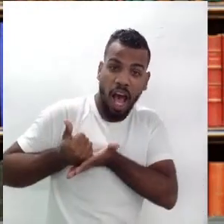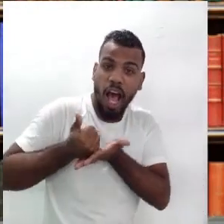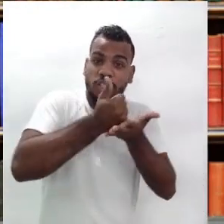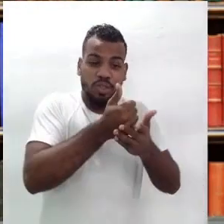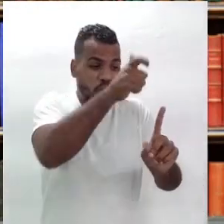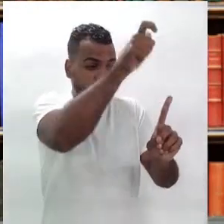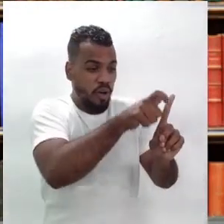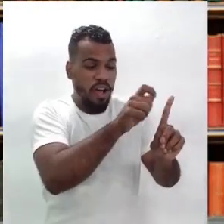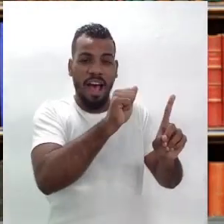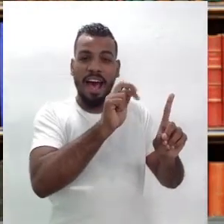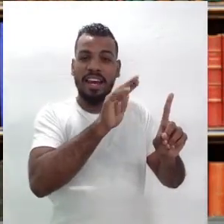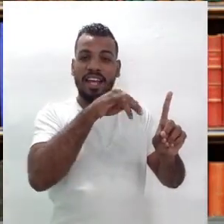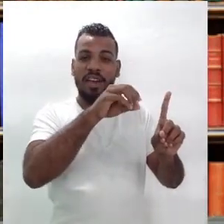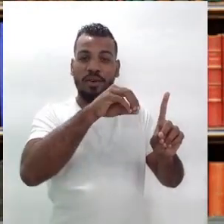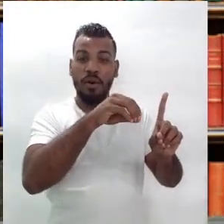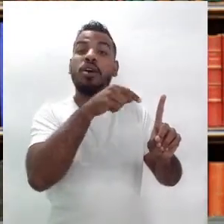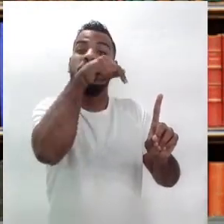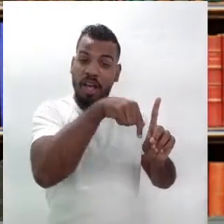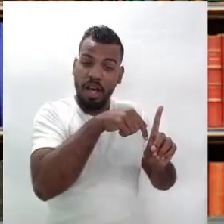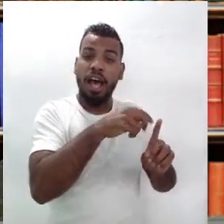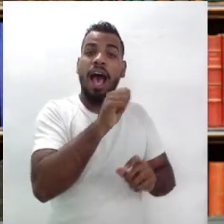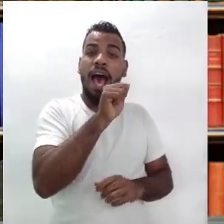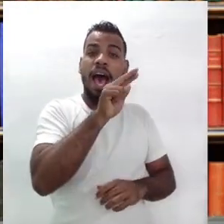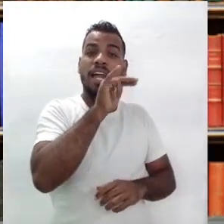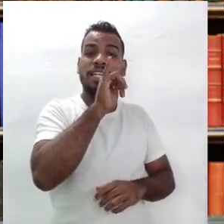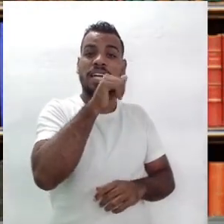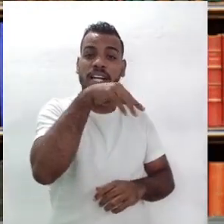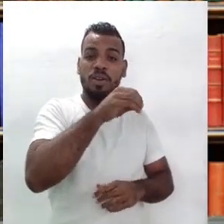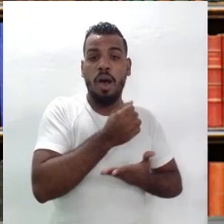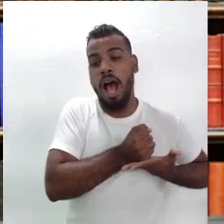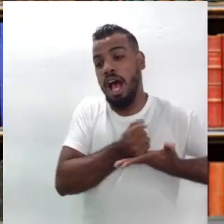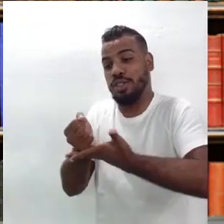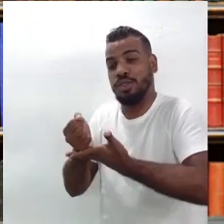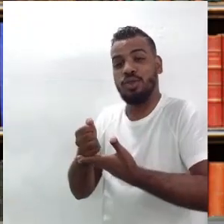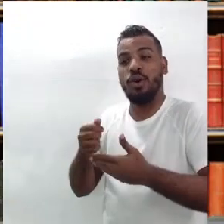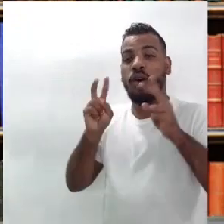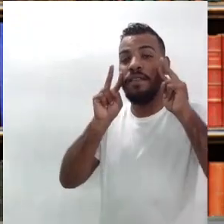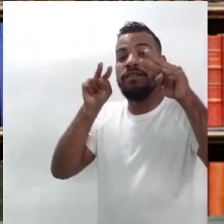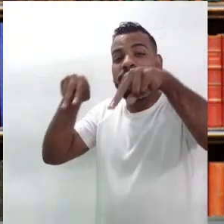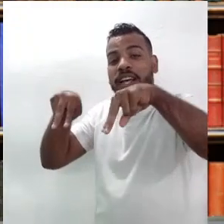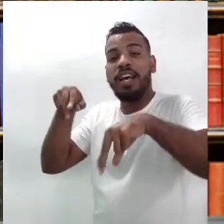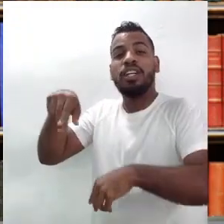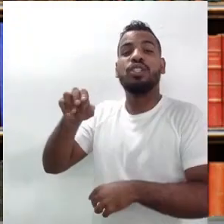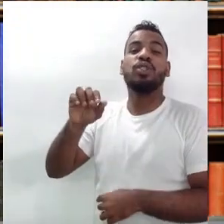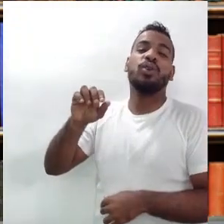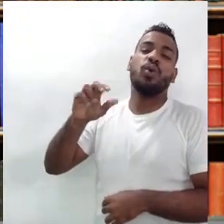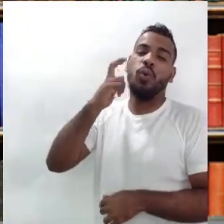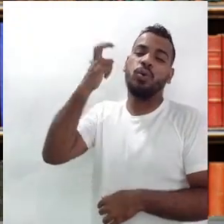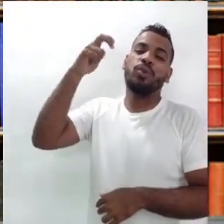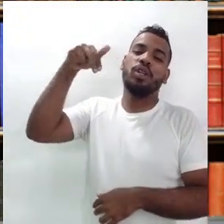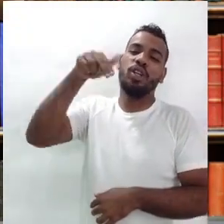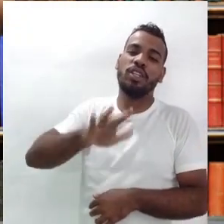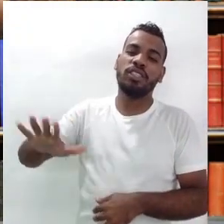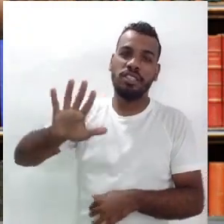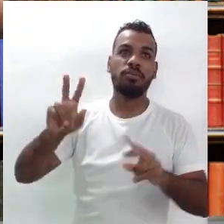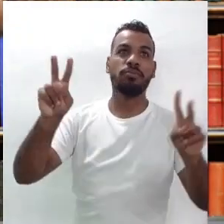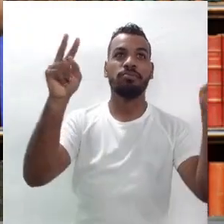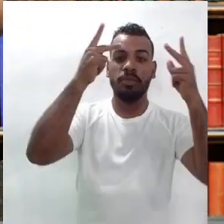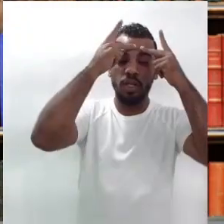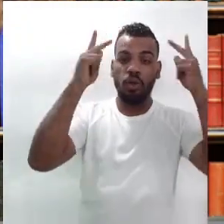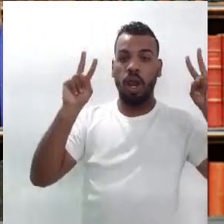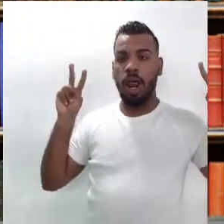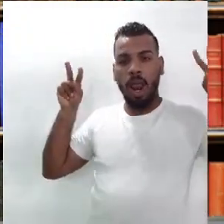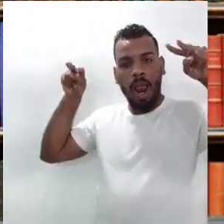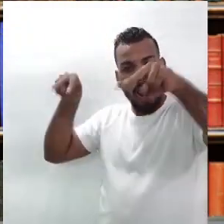Ariano uma visibilidade que, por sua vez, a sua visibilidade favoreceu